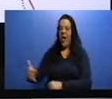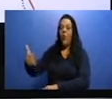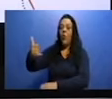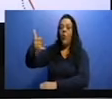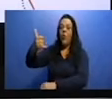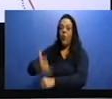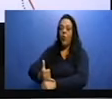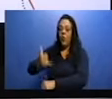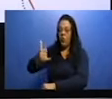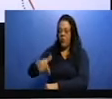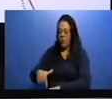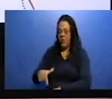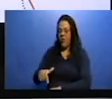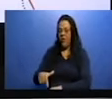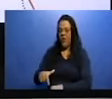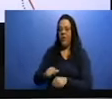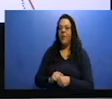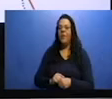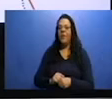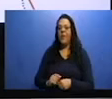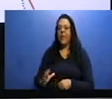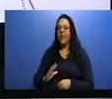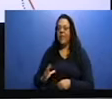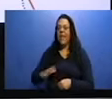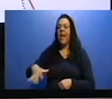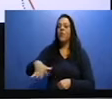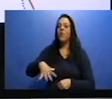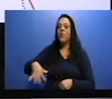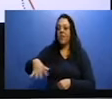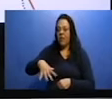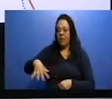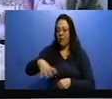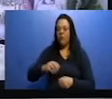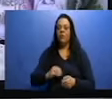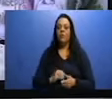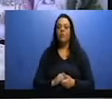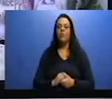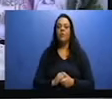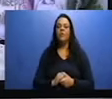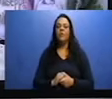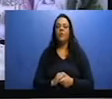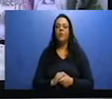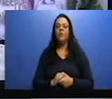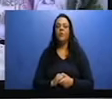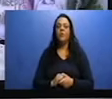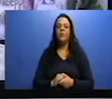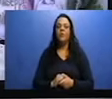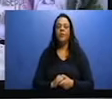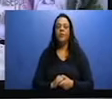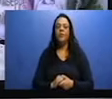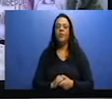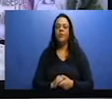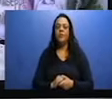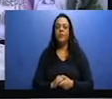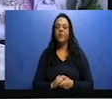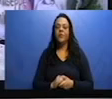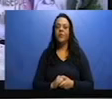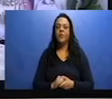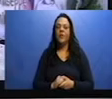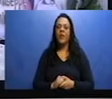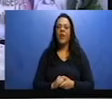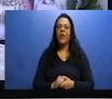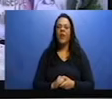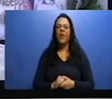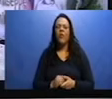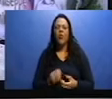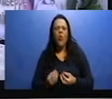Normalmente, é a área urbana, né? Do município. Vamos continuar aí o jeito de cada